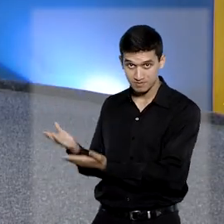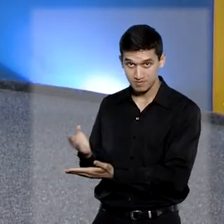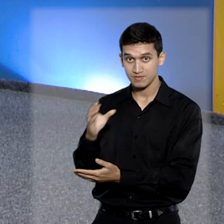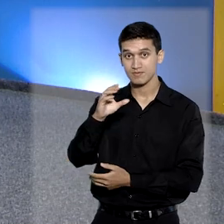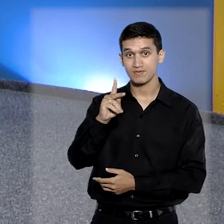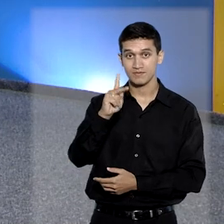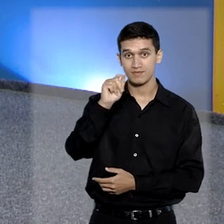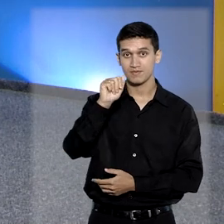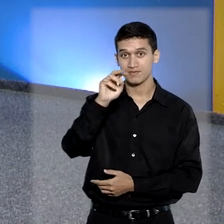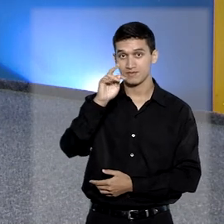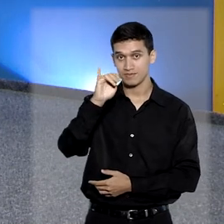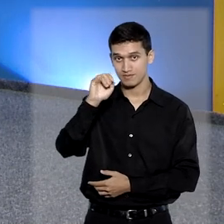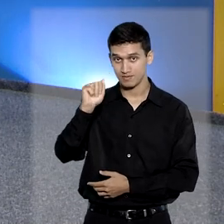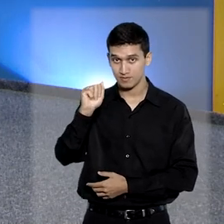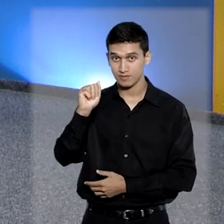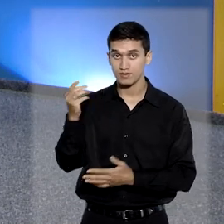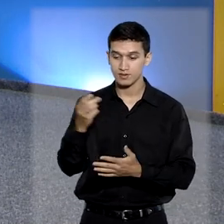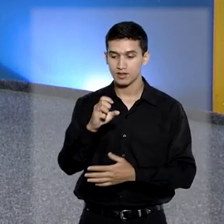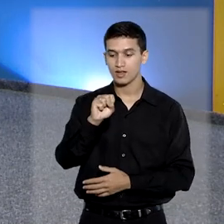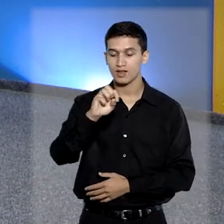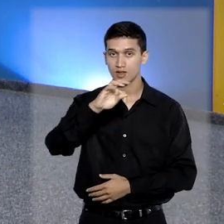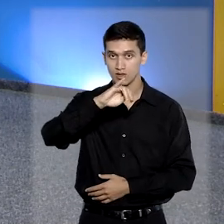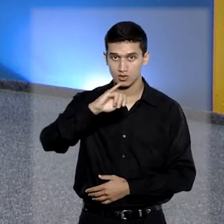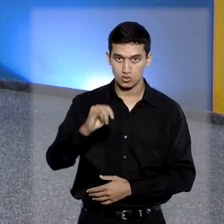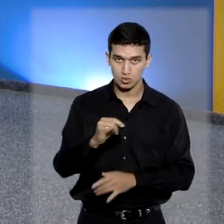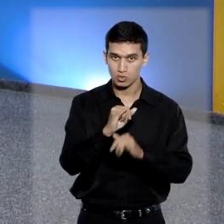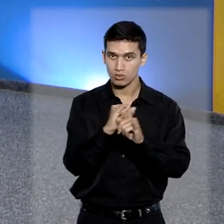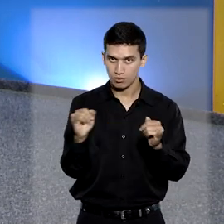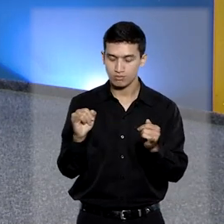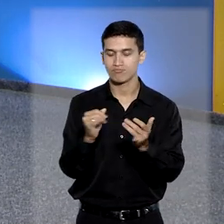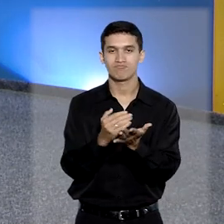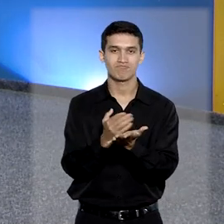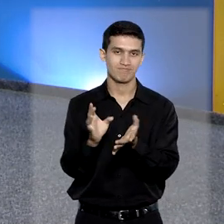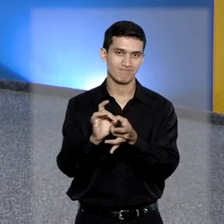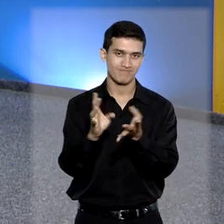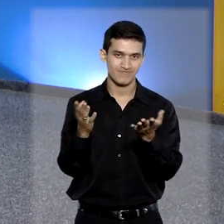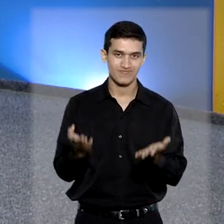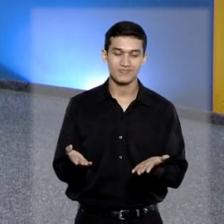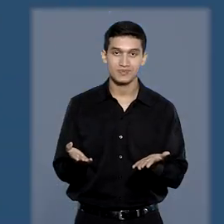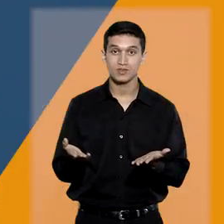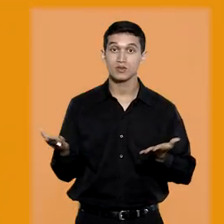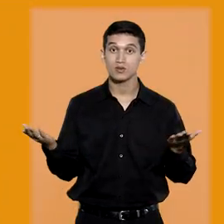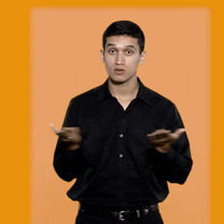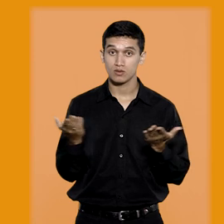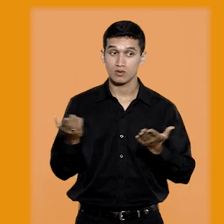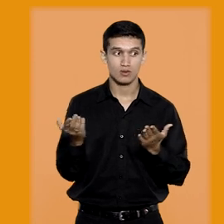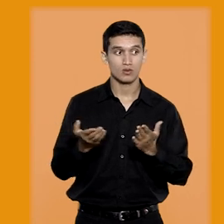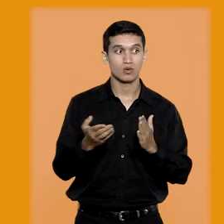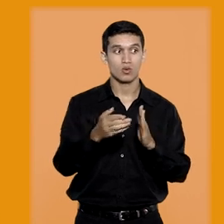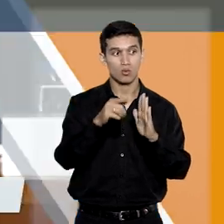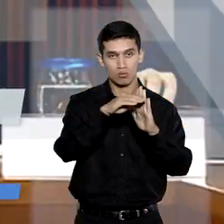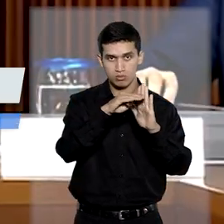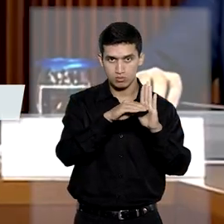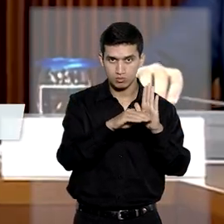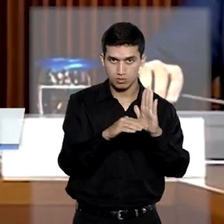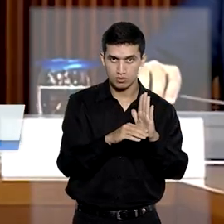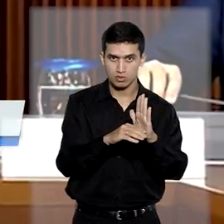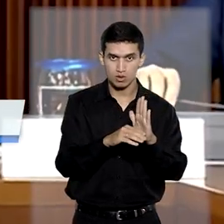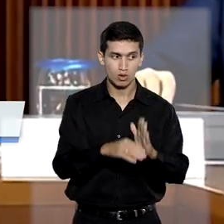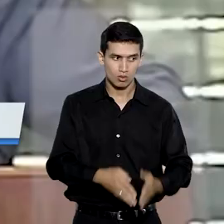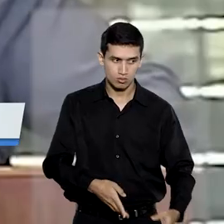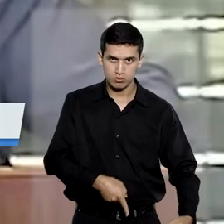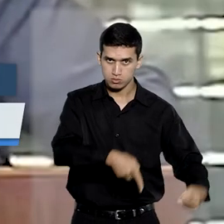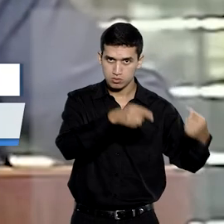Eu sou Kátia Gomes e o STJ Notícias está no ar. No programa de hoje você vai ver a ação de Lula contra